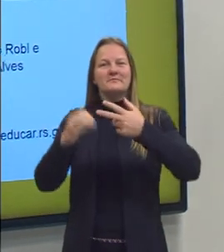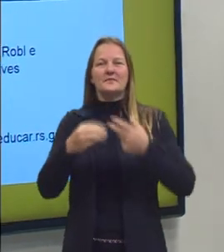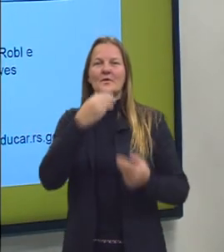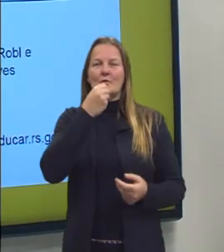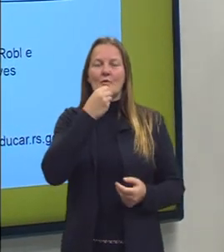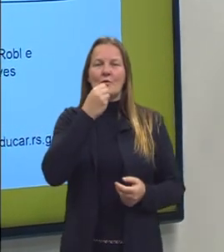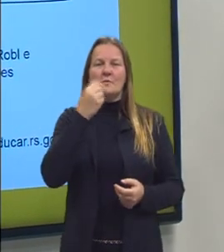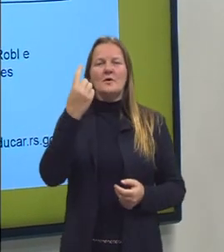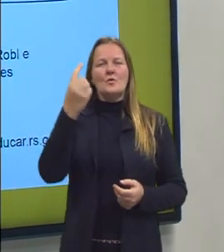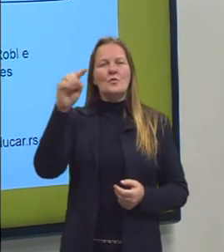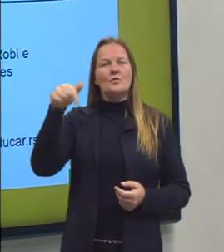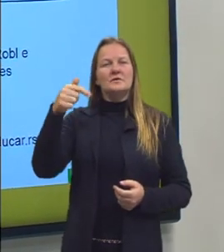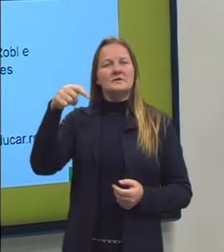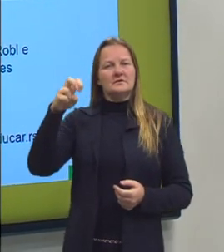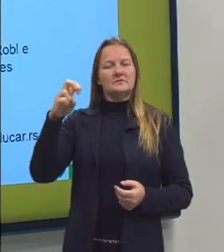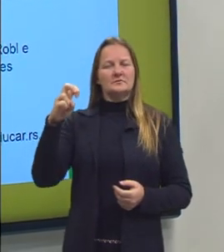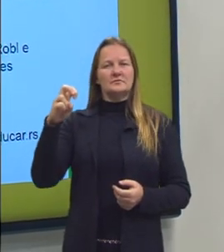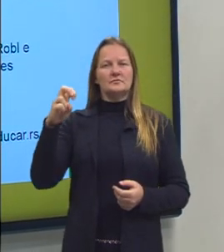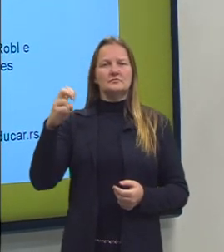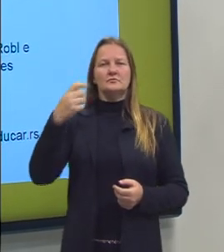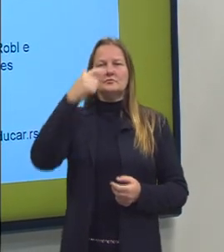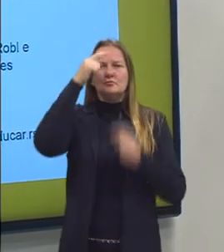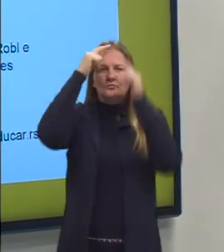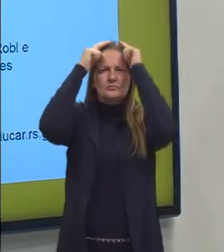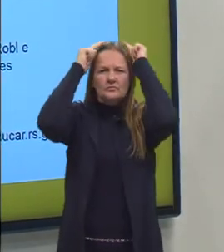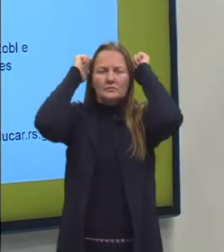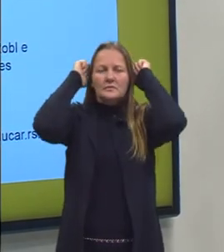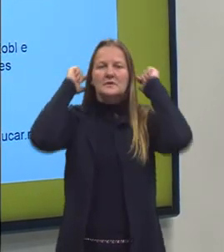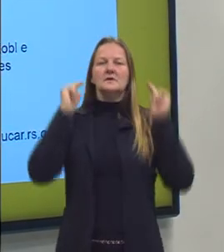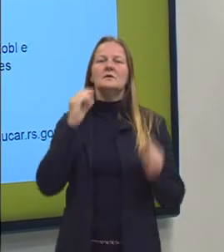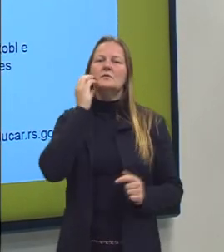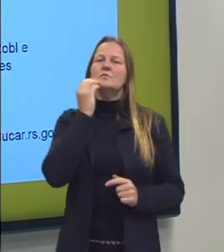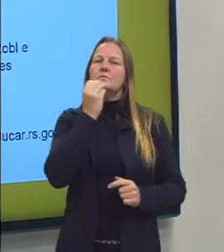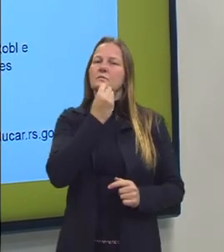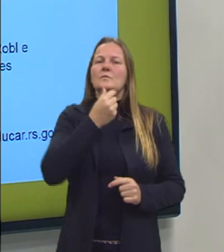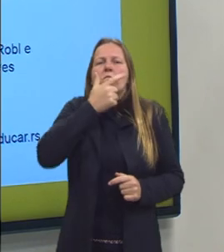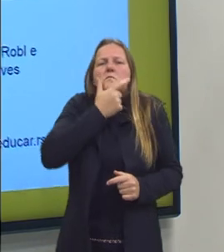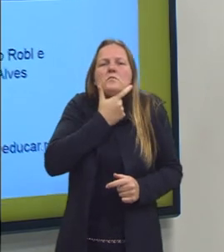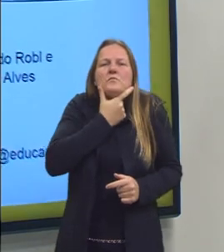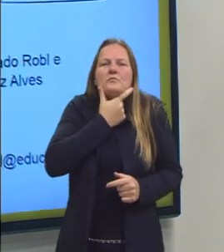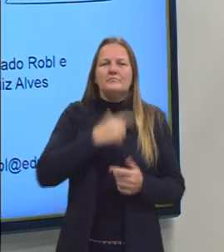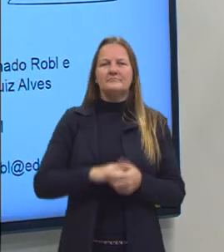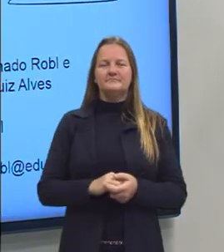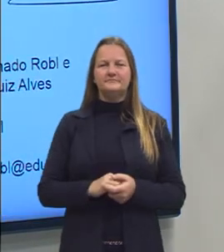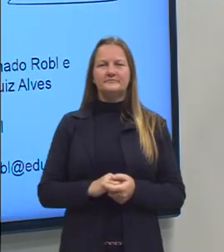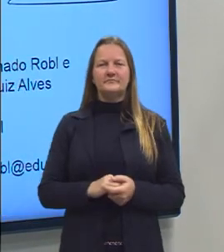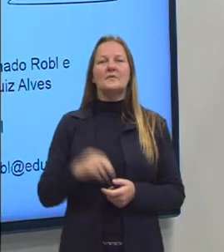de 1,75m, tenho cabelos curtos, barba também curta, certo?